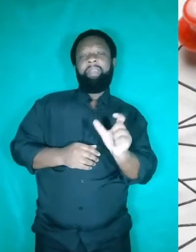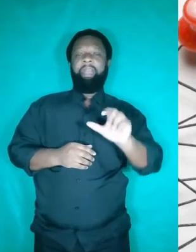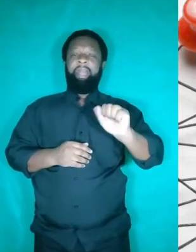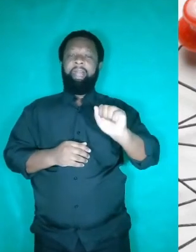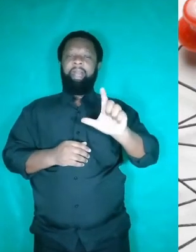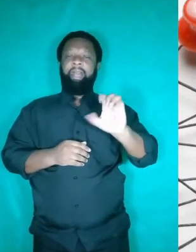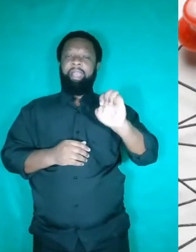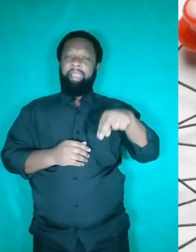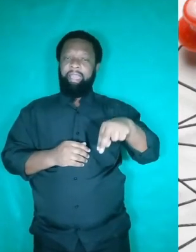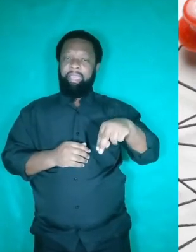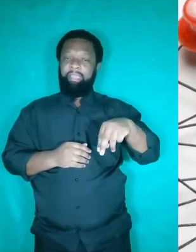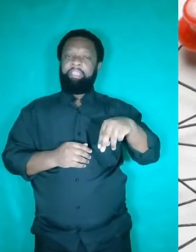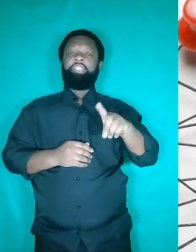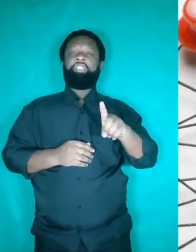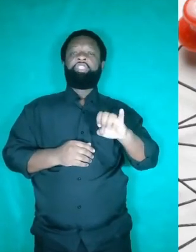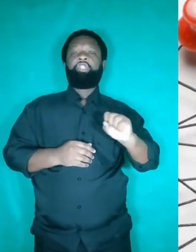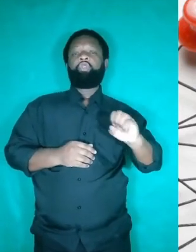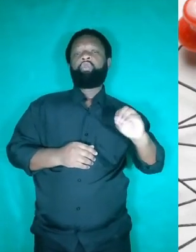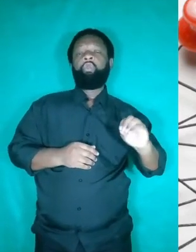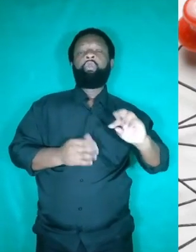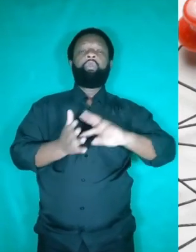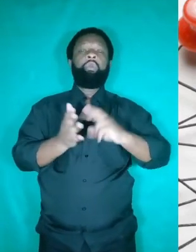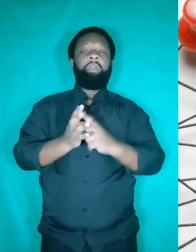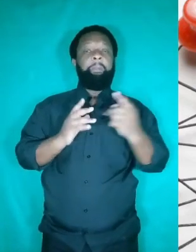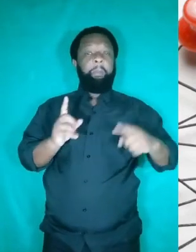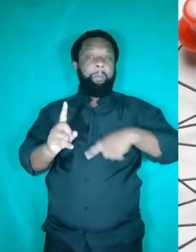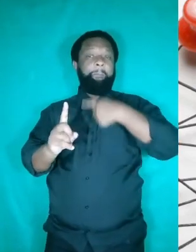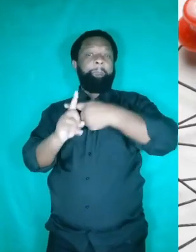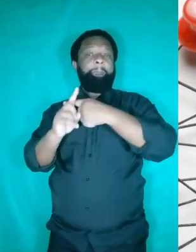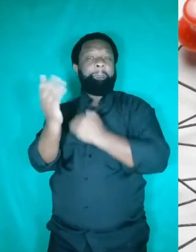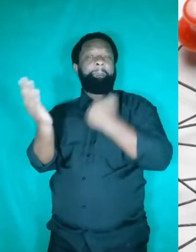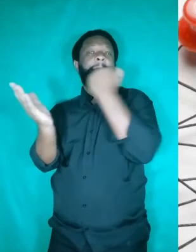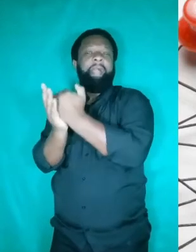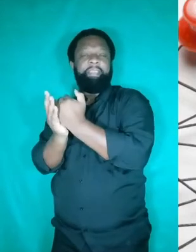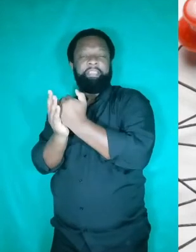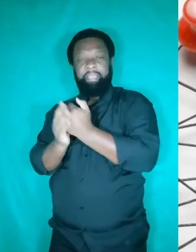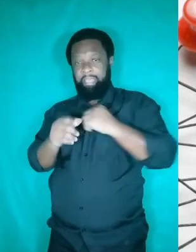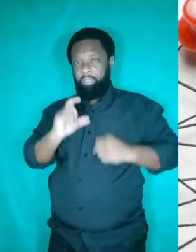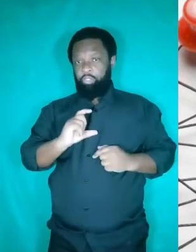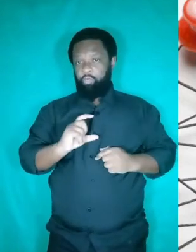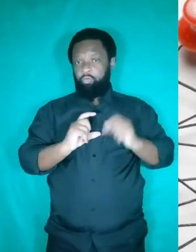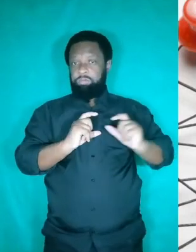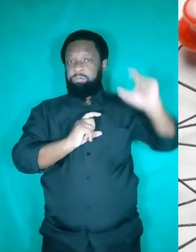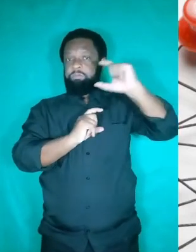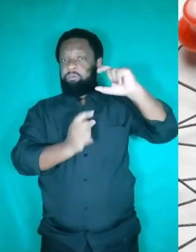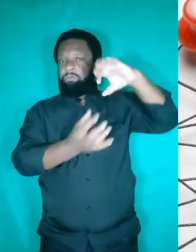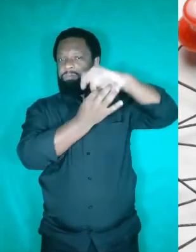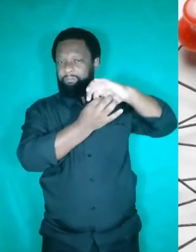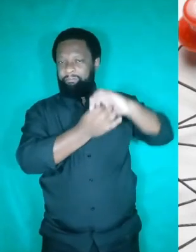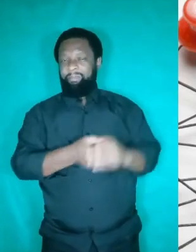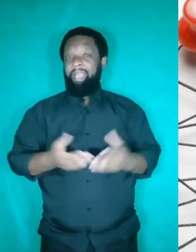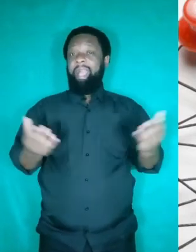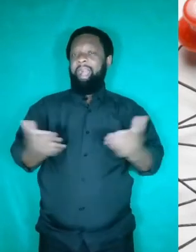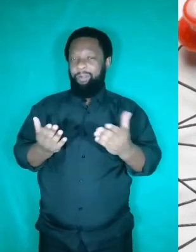conectivo estabelece uma relação de soma e adição com o primeiro parágrafo. Agora que nós refrescamos a nossa memória,